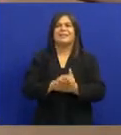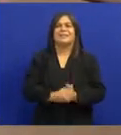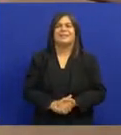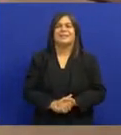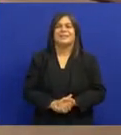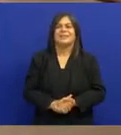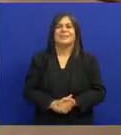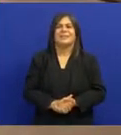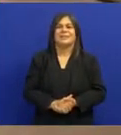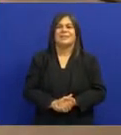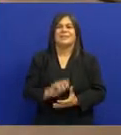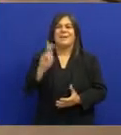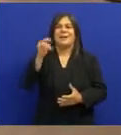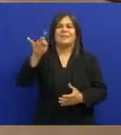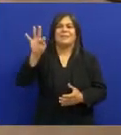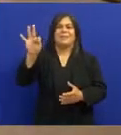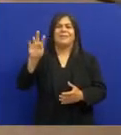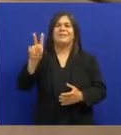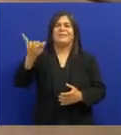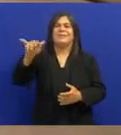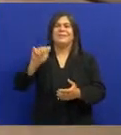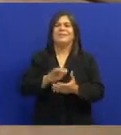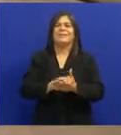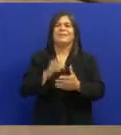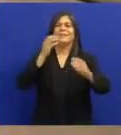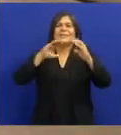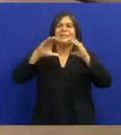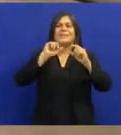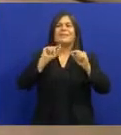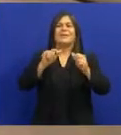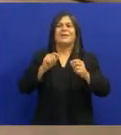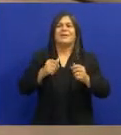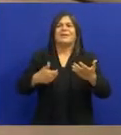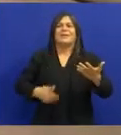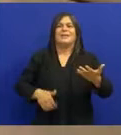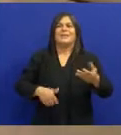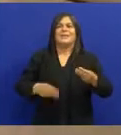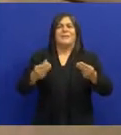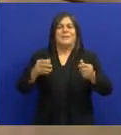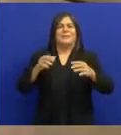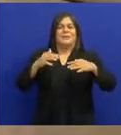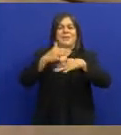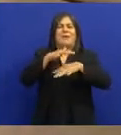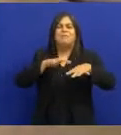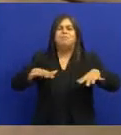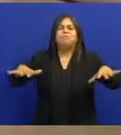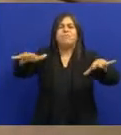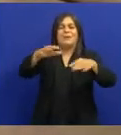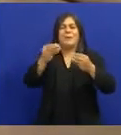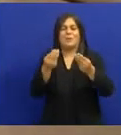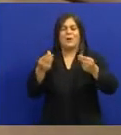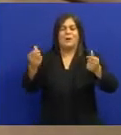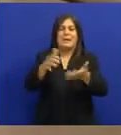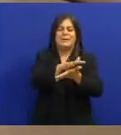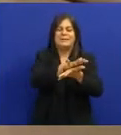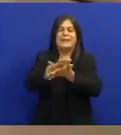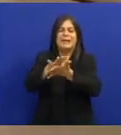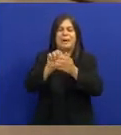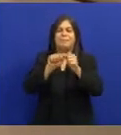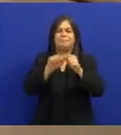foi fundamental Na urbanização do samba